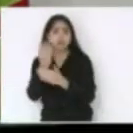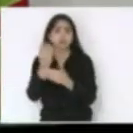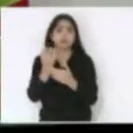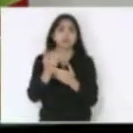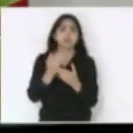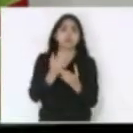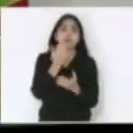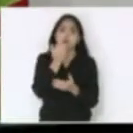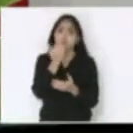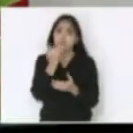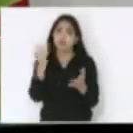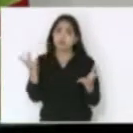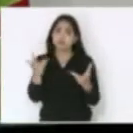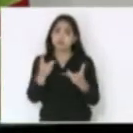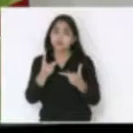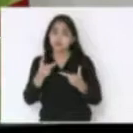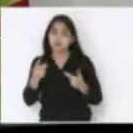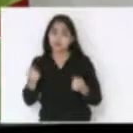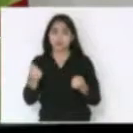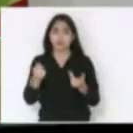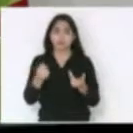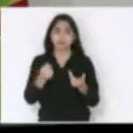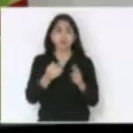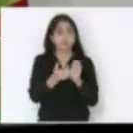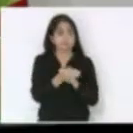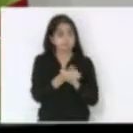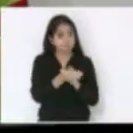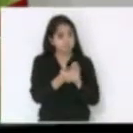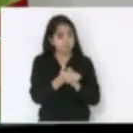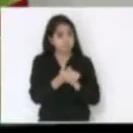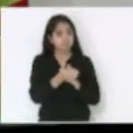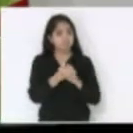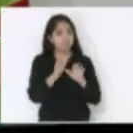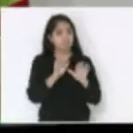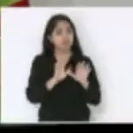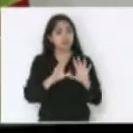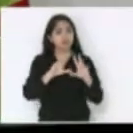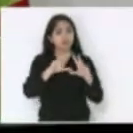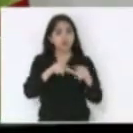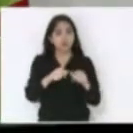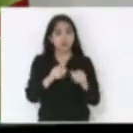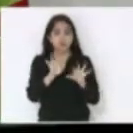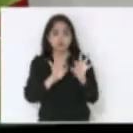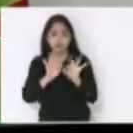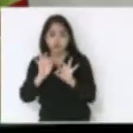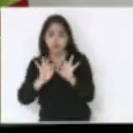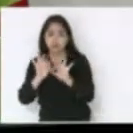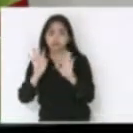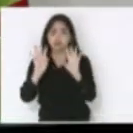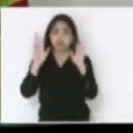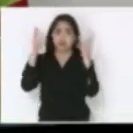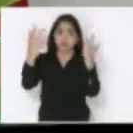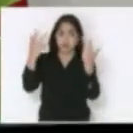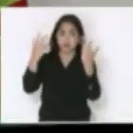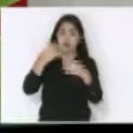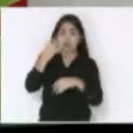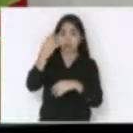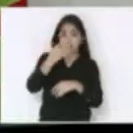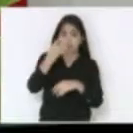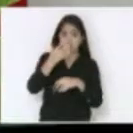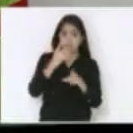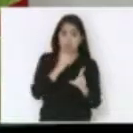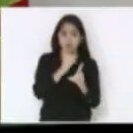parabéns a toda a organização deste grande evento do seminário estadual do oitavo encontro estadual